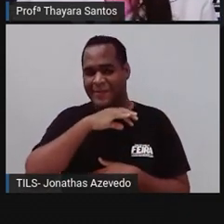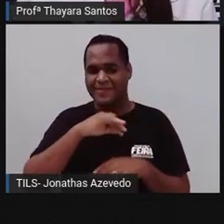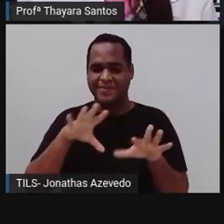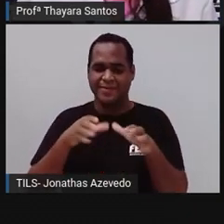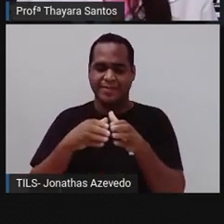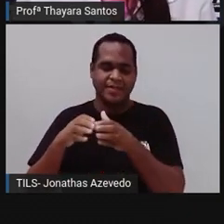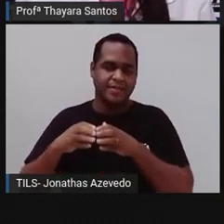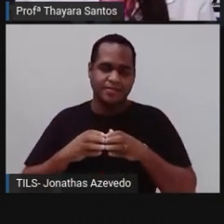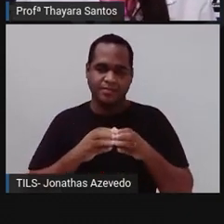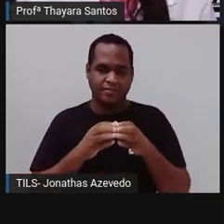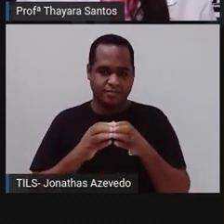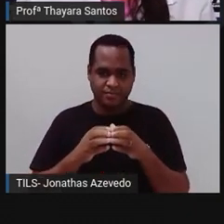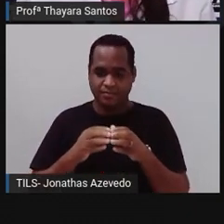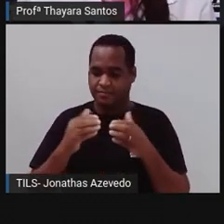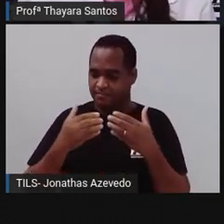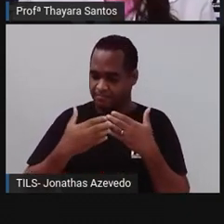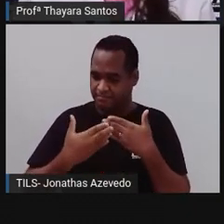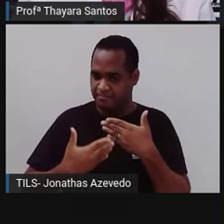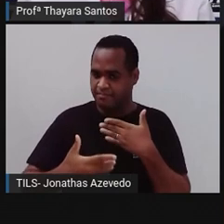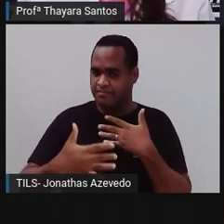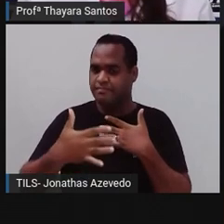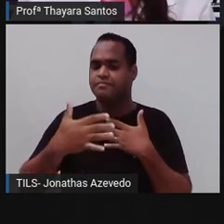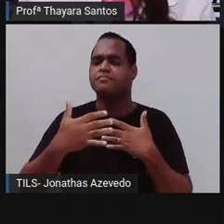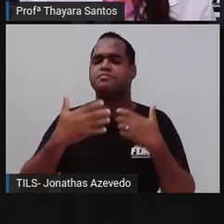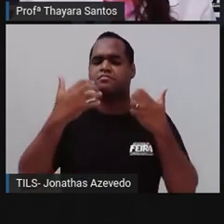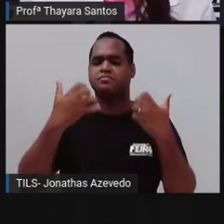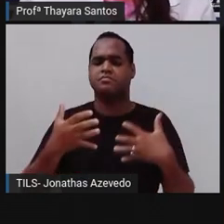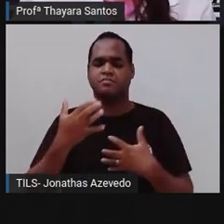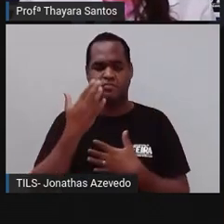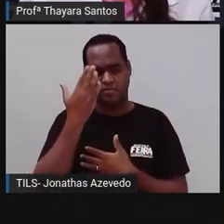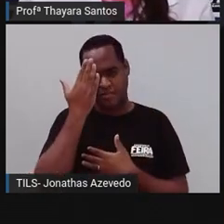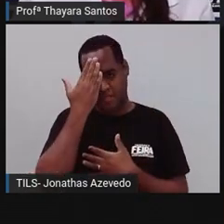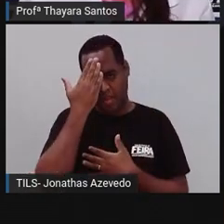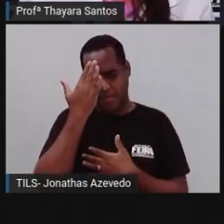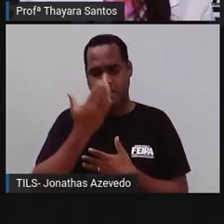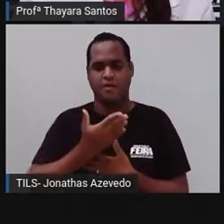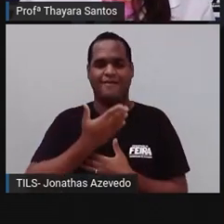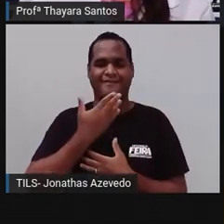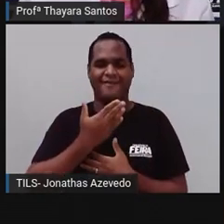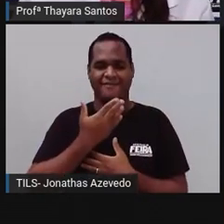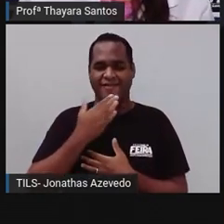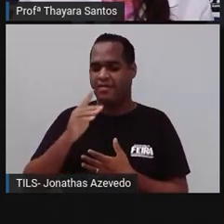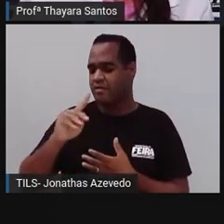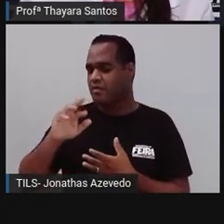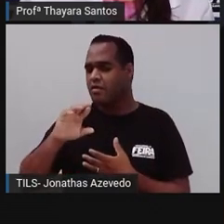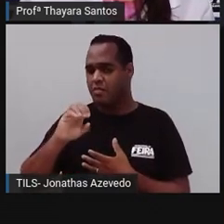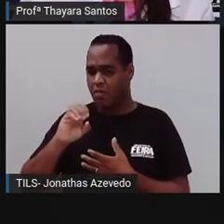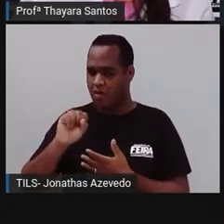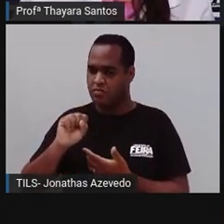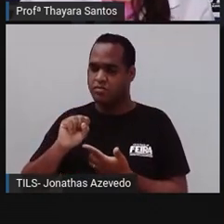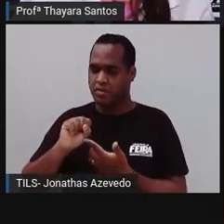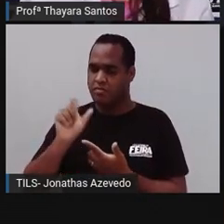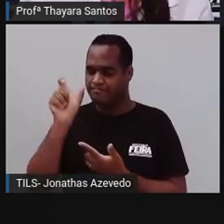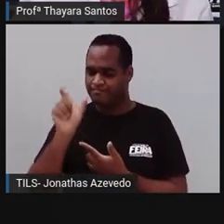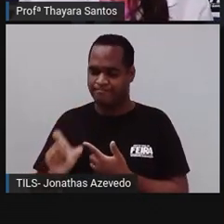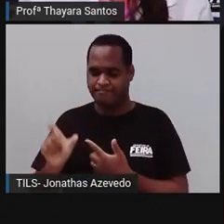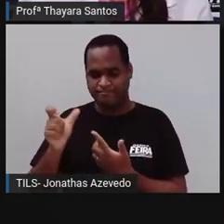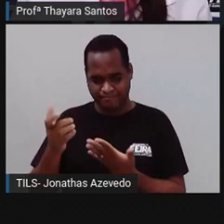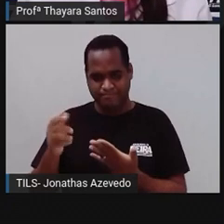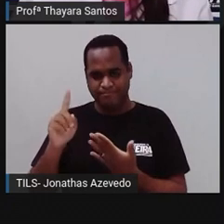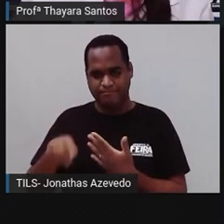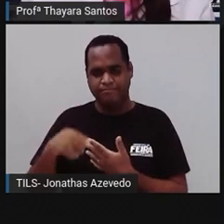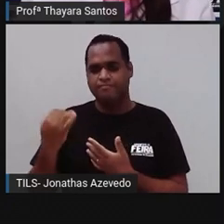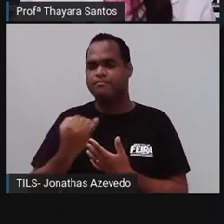Então, vamos prosseguir mais um pouquinho. Então, a gente já sabe que os poríferos, eles têm esses poros, né, que é a característica determinante, que também são